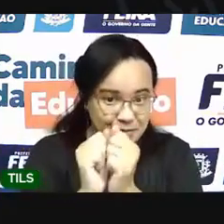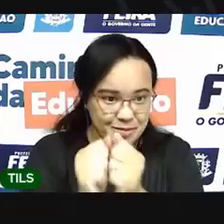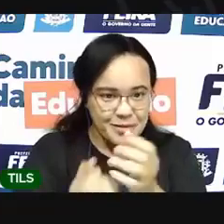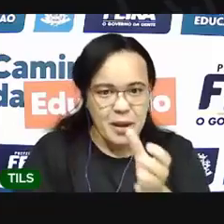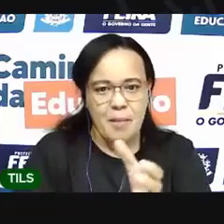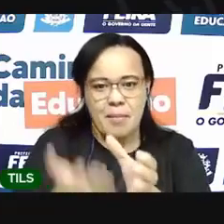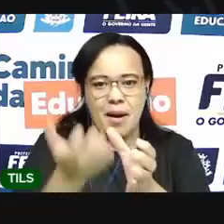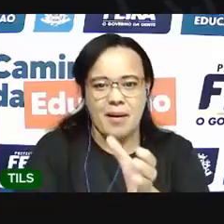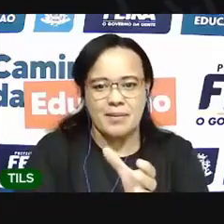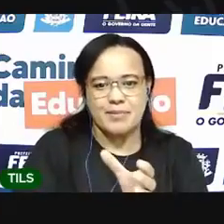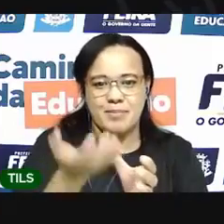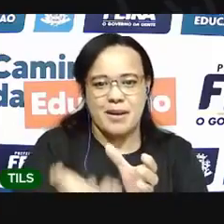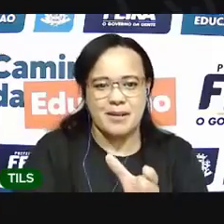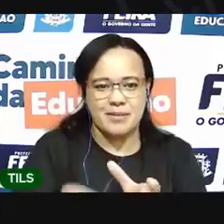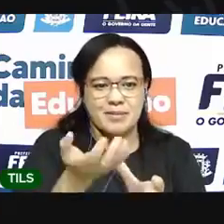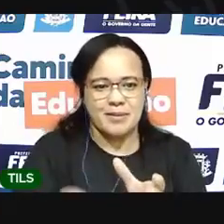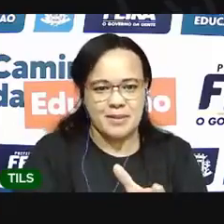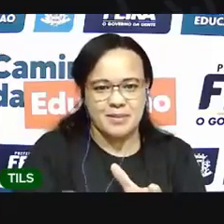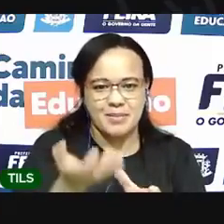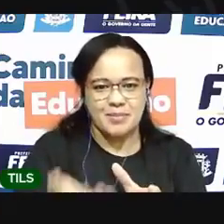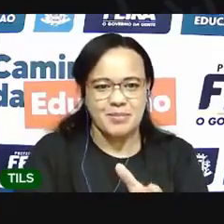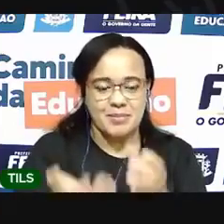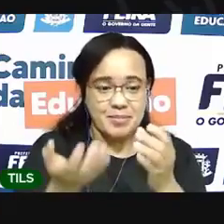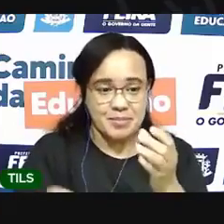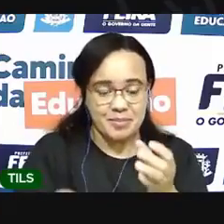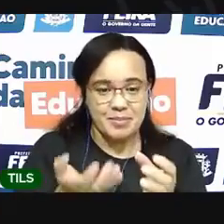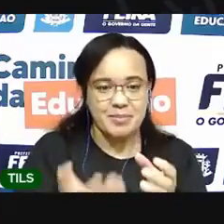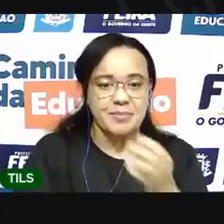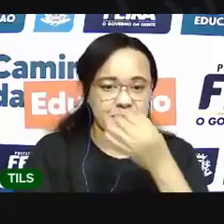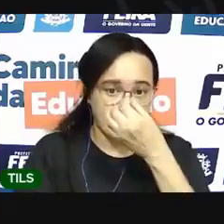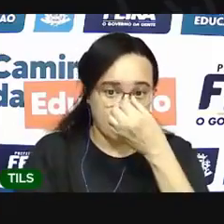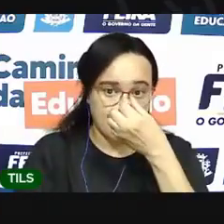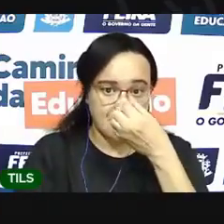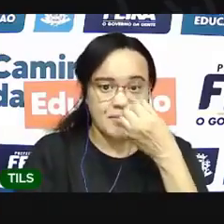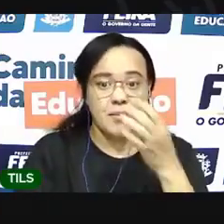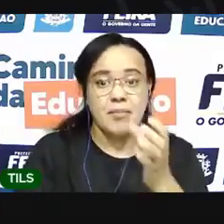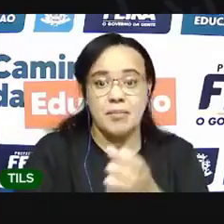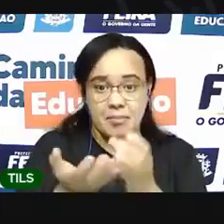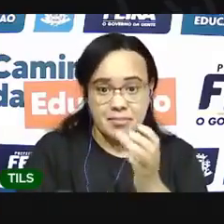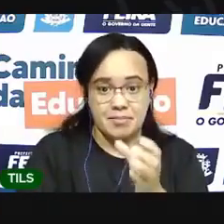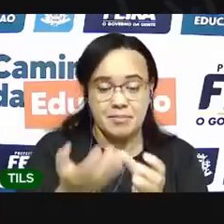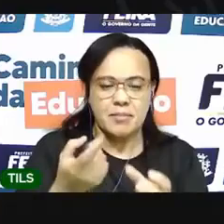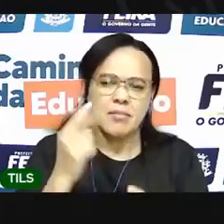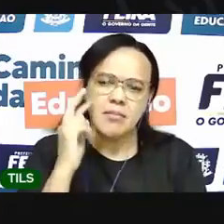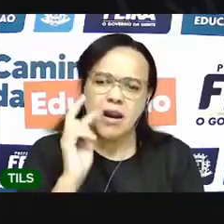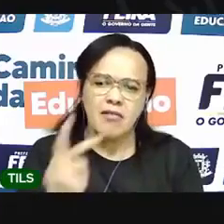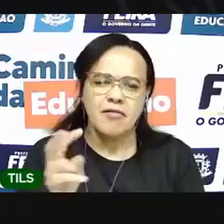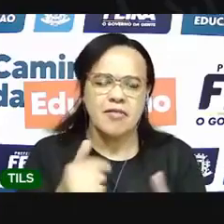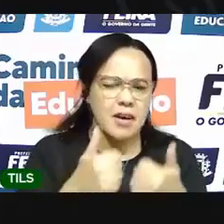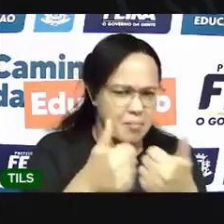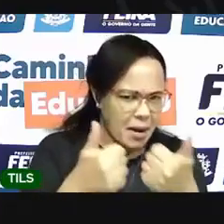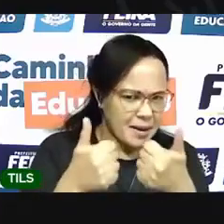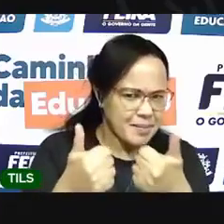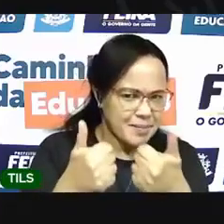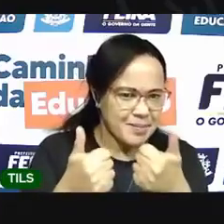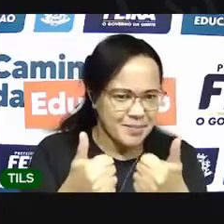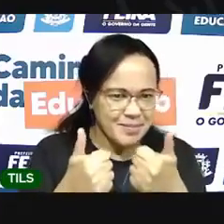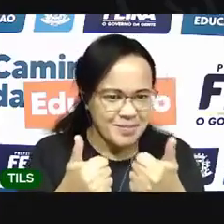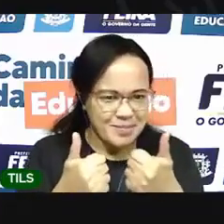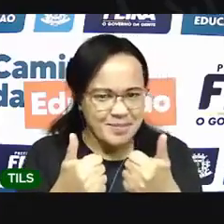bate aqui, ó, bate para cima para ver como é ela está funcionando, ó.